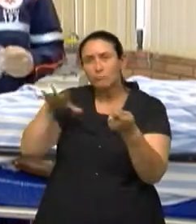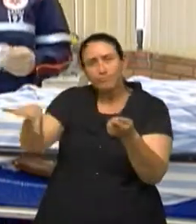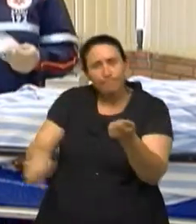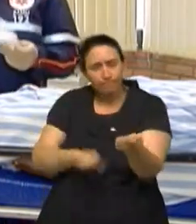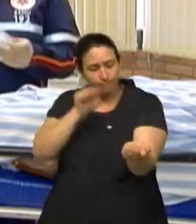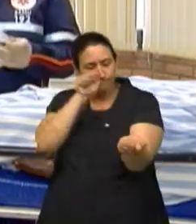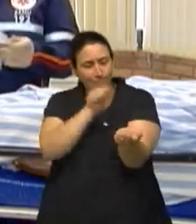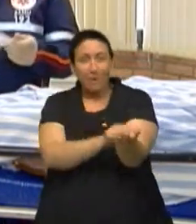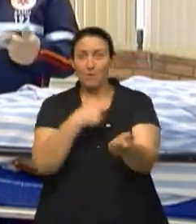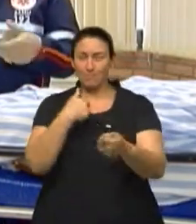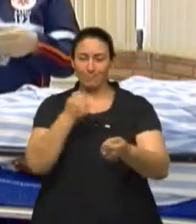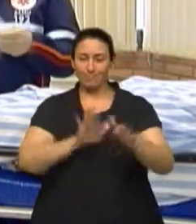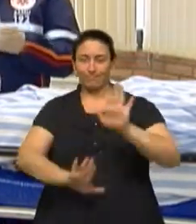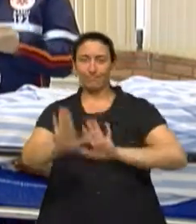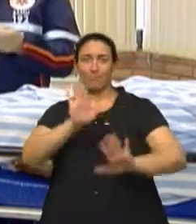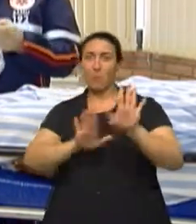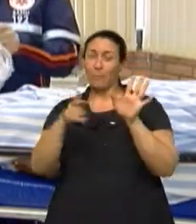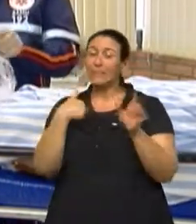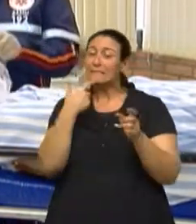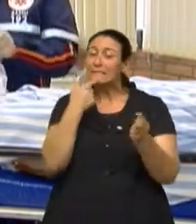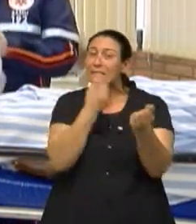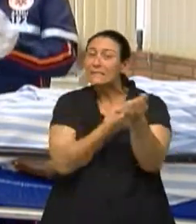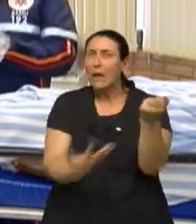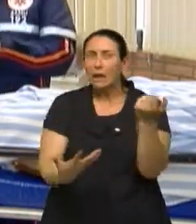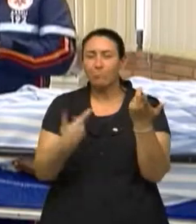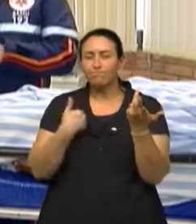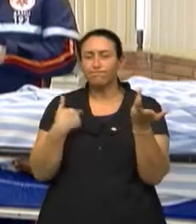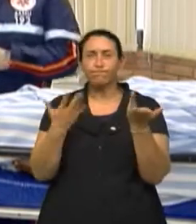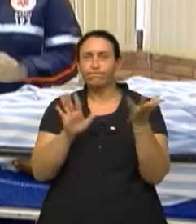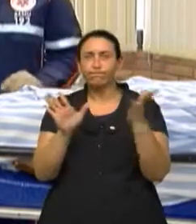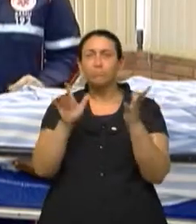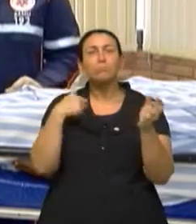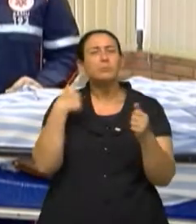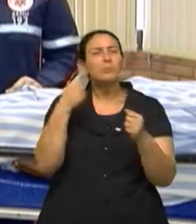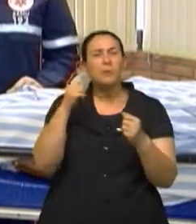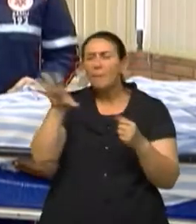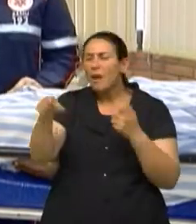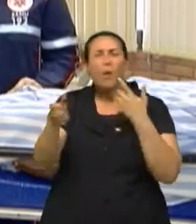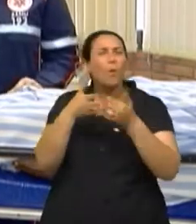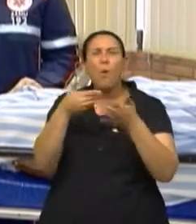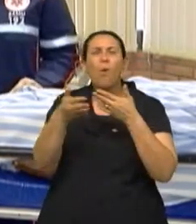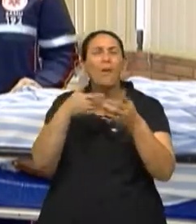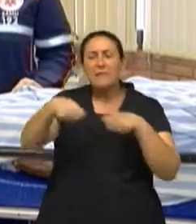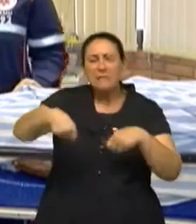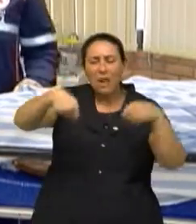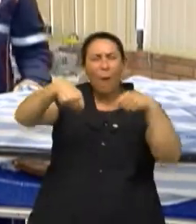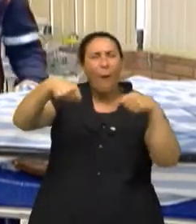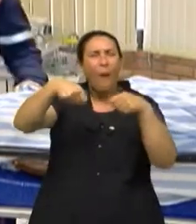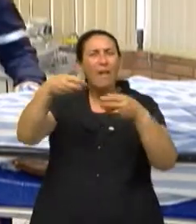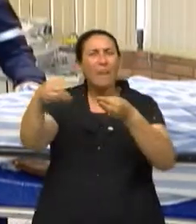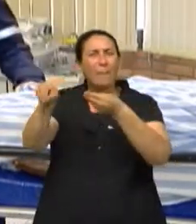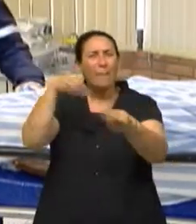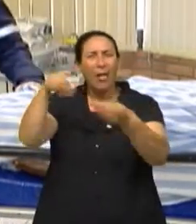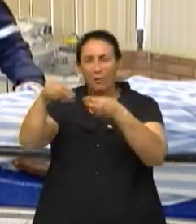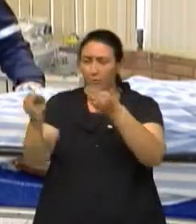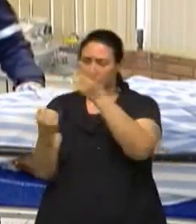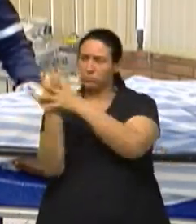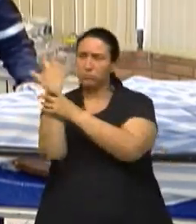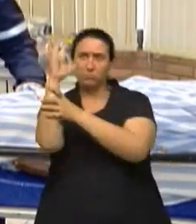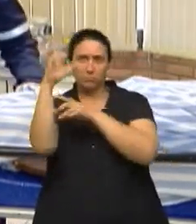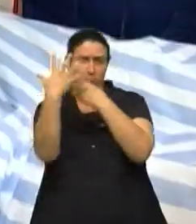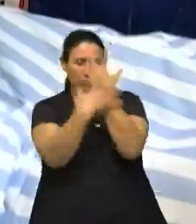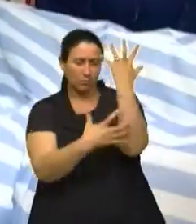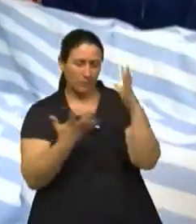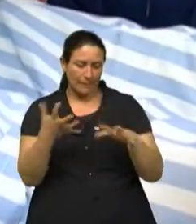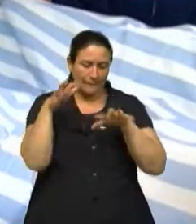que me proteger, porque eu estou lidando com sangue, a gente pode pegar em casa, qualquer saquinho plástico, para proteger a mão e